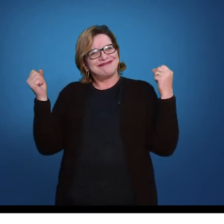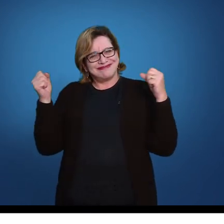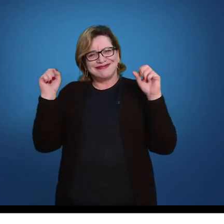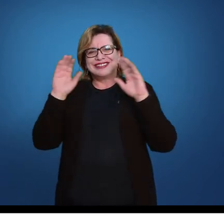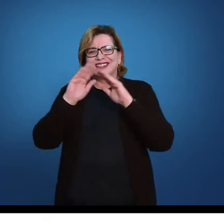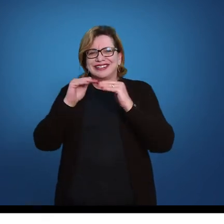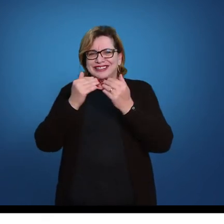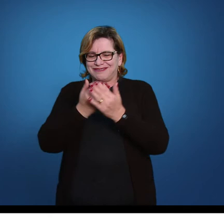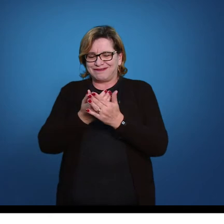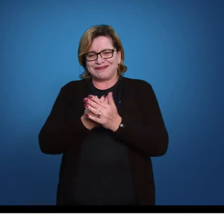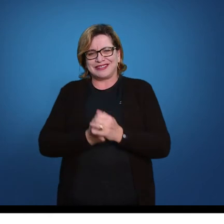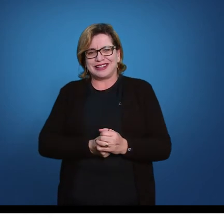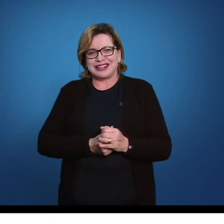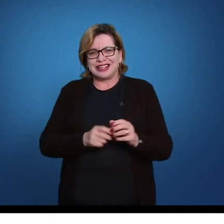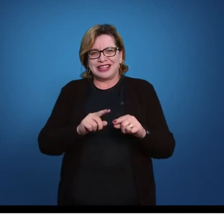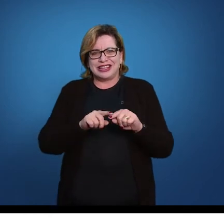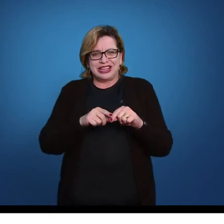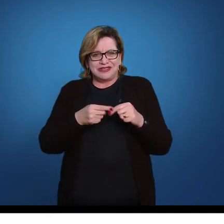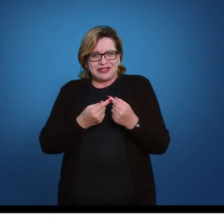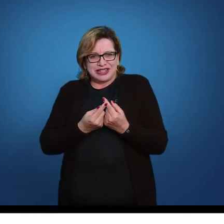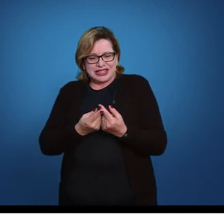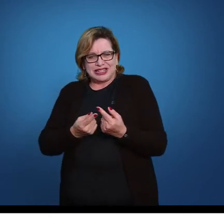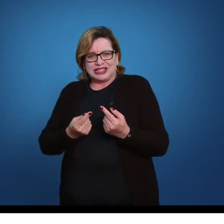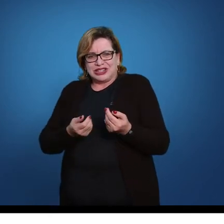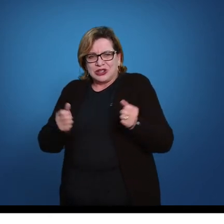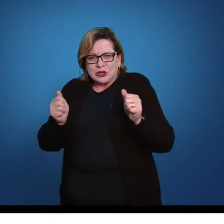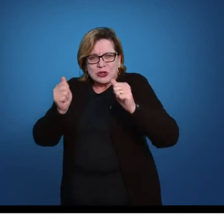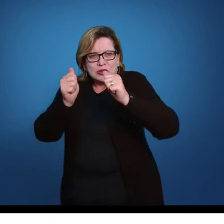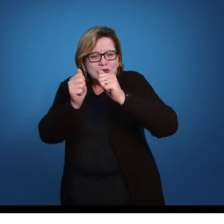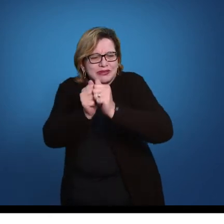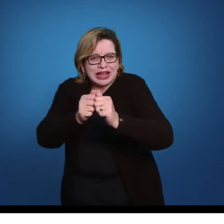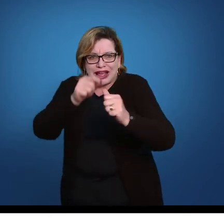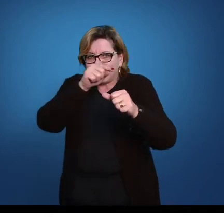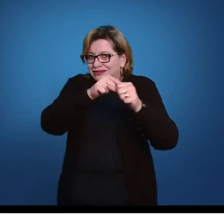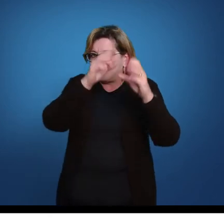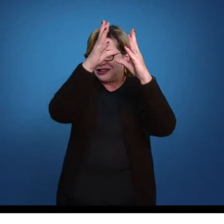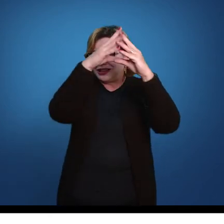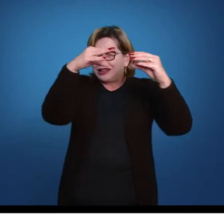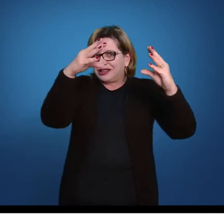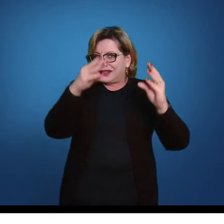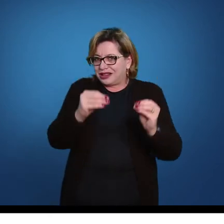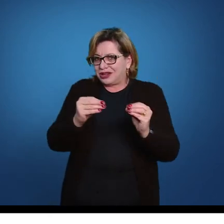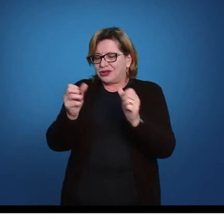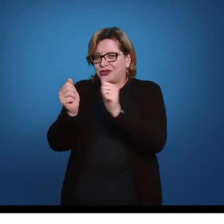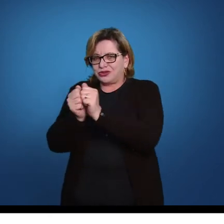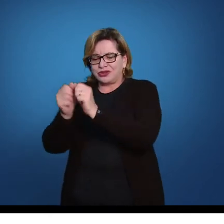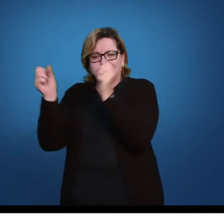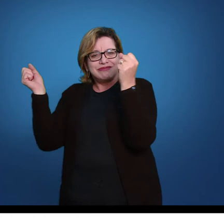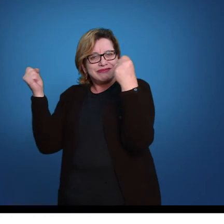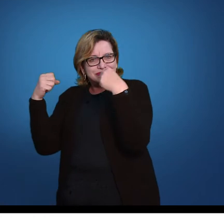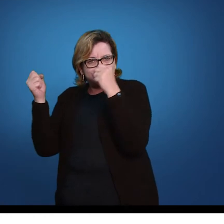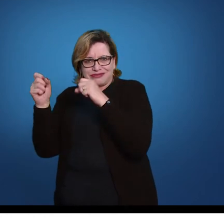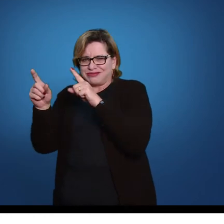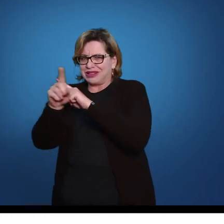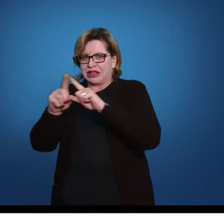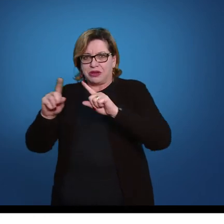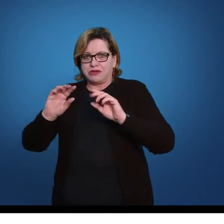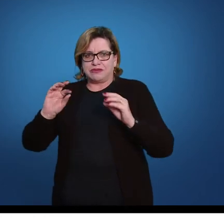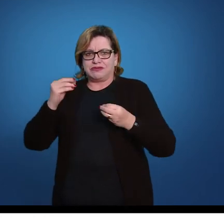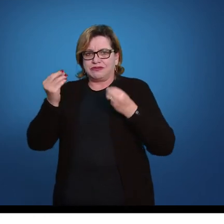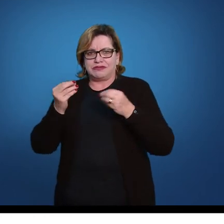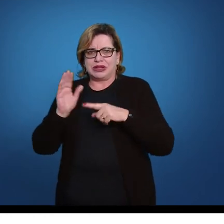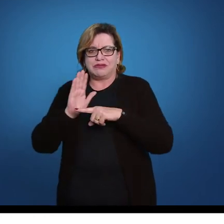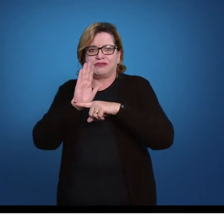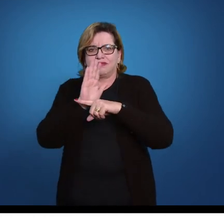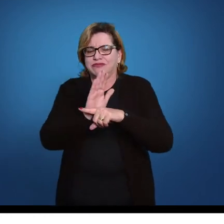Mas essa aproximação entre circo e educação física, ela não é uma aproximação que veio em função